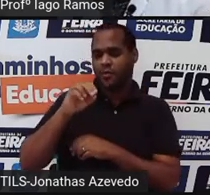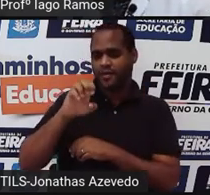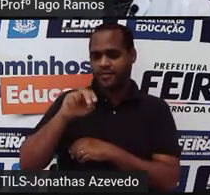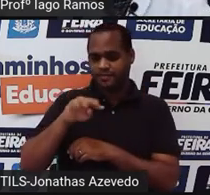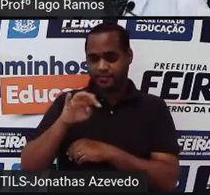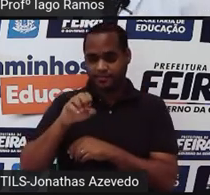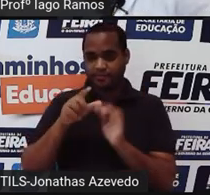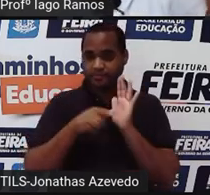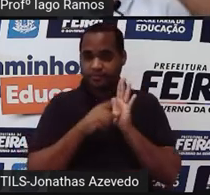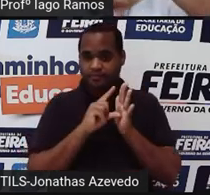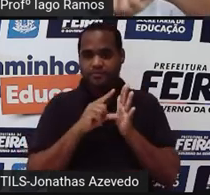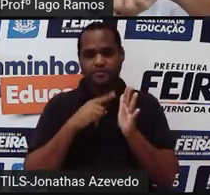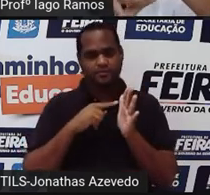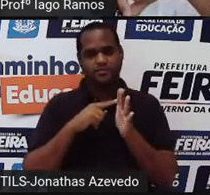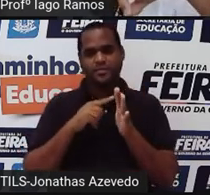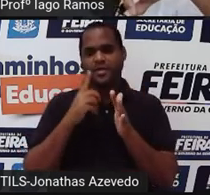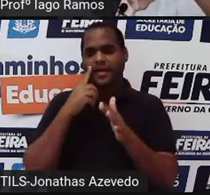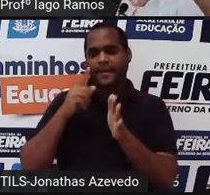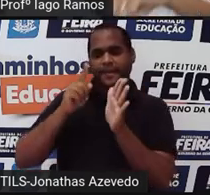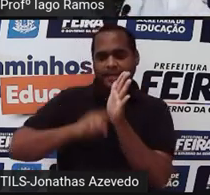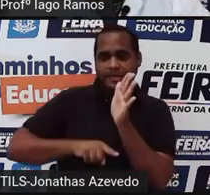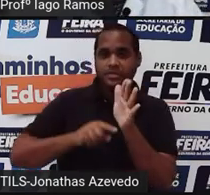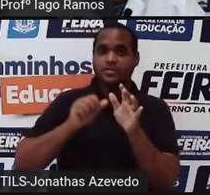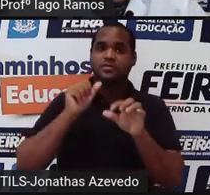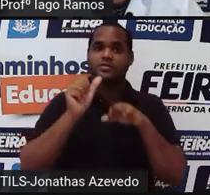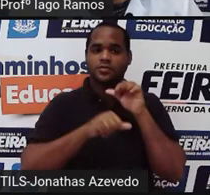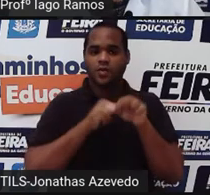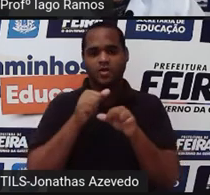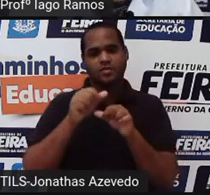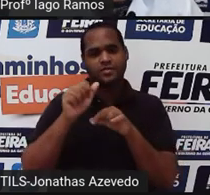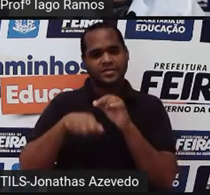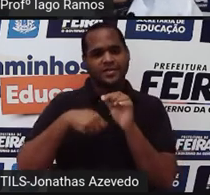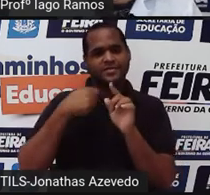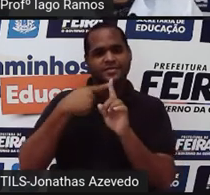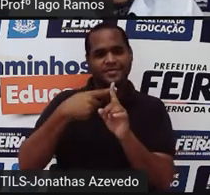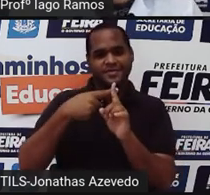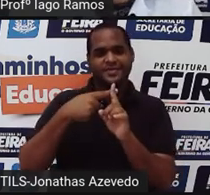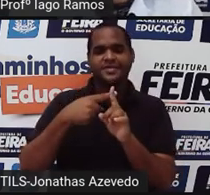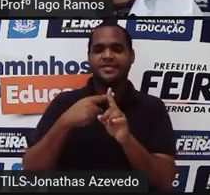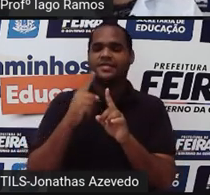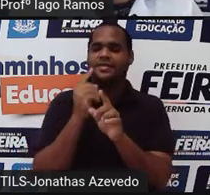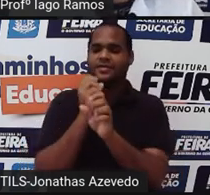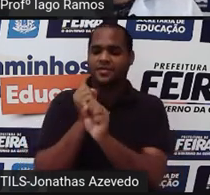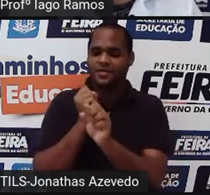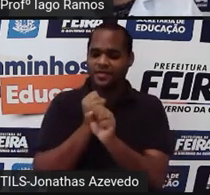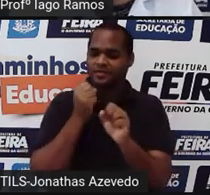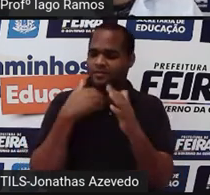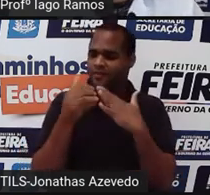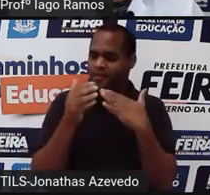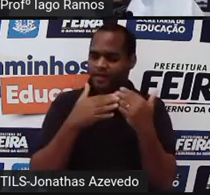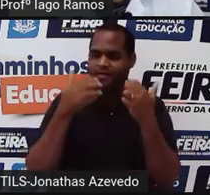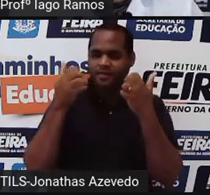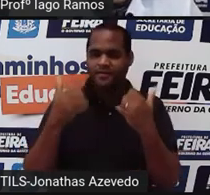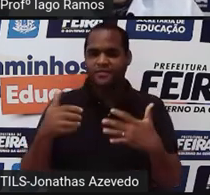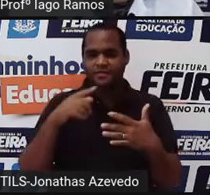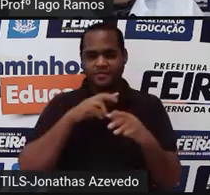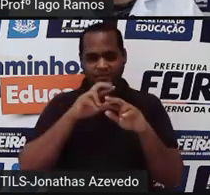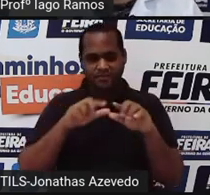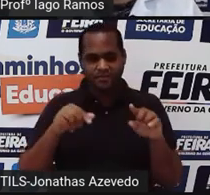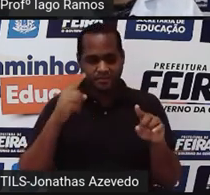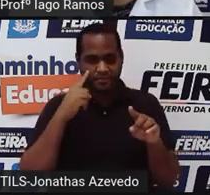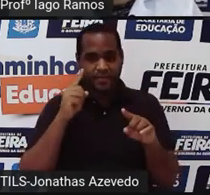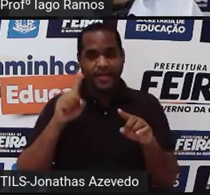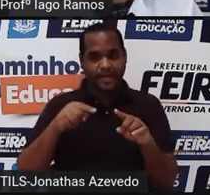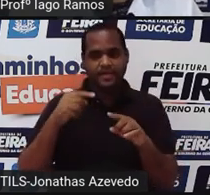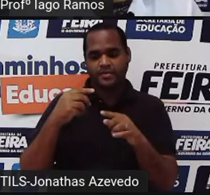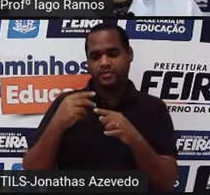negativo vira o oposto, tá? Ele fica positivo. Então pra calcular qualquer potência que o expoente é